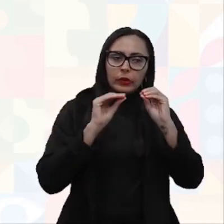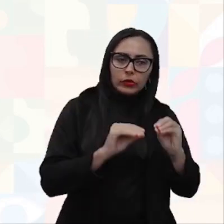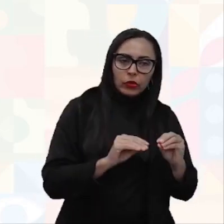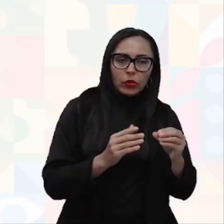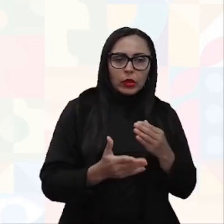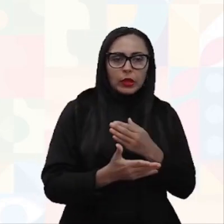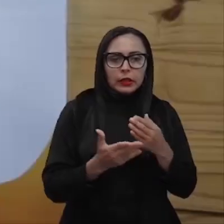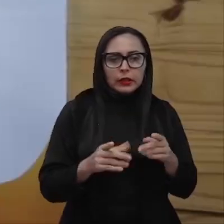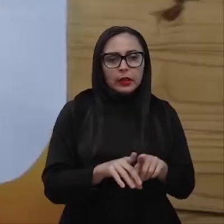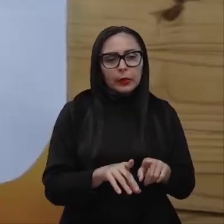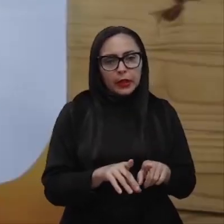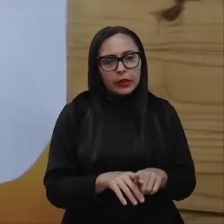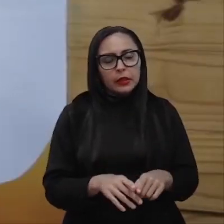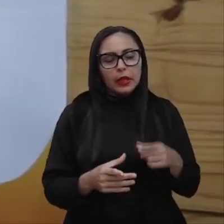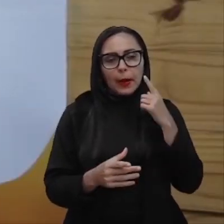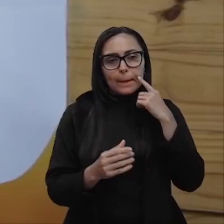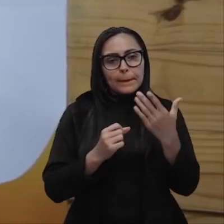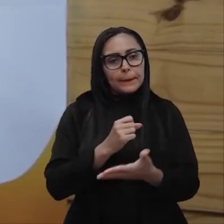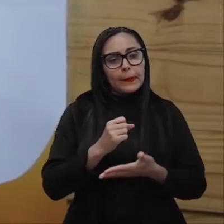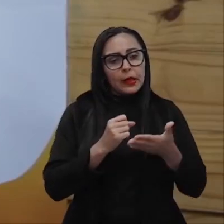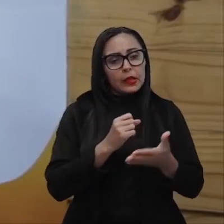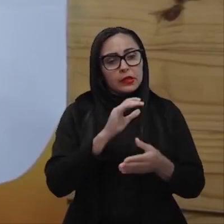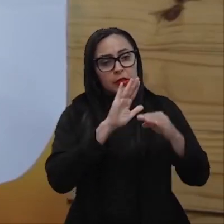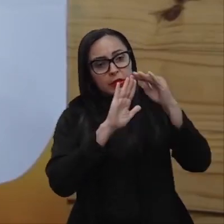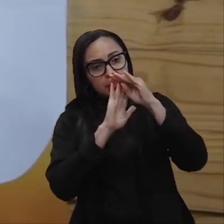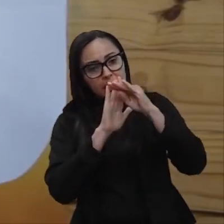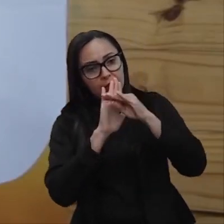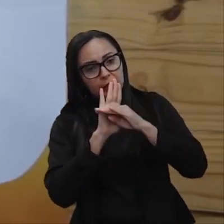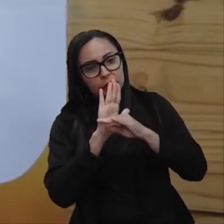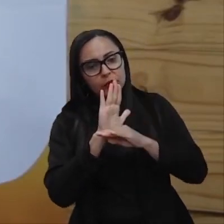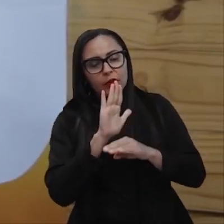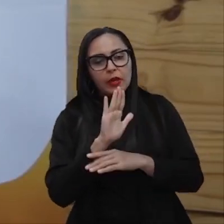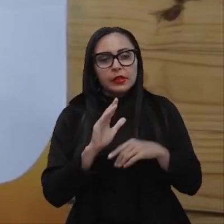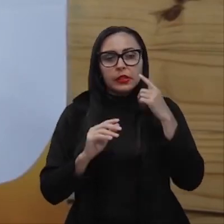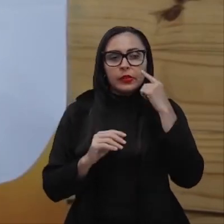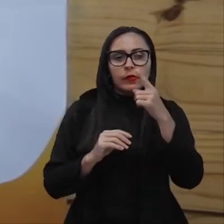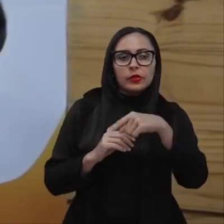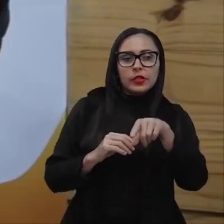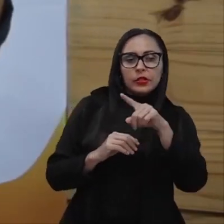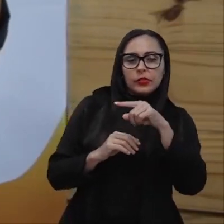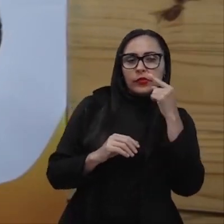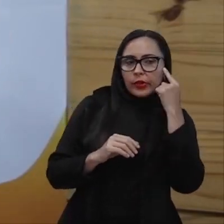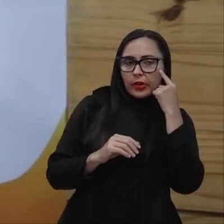a base de dados, o banco de dados, né? Como vocês veem aí, que é o ORME.